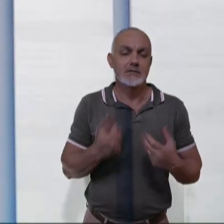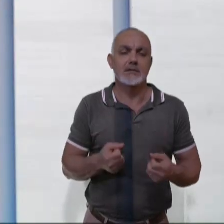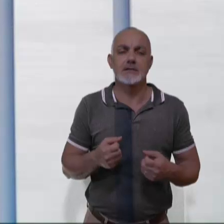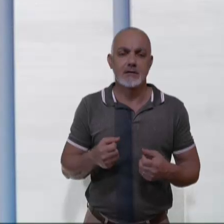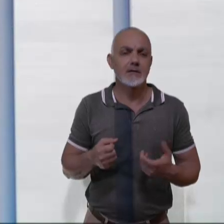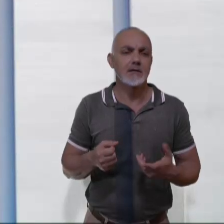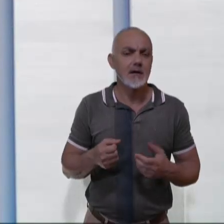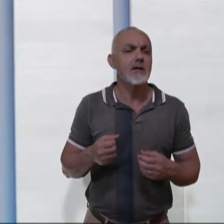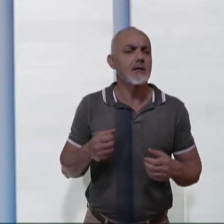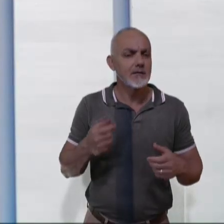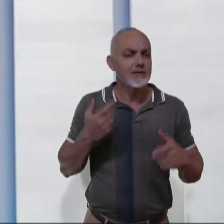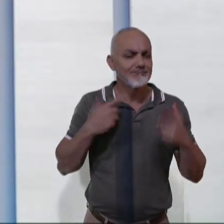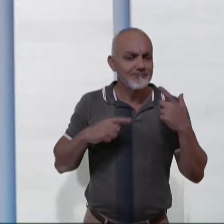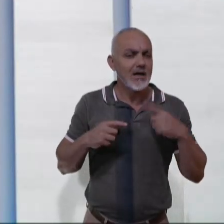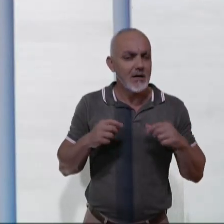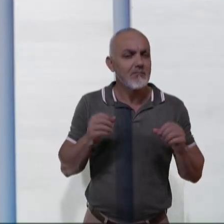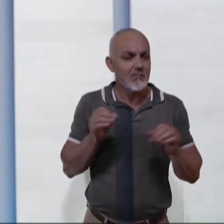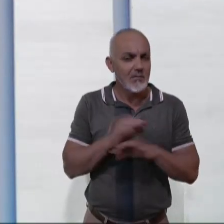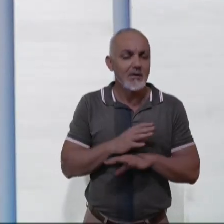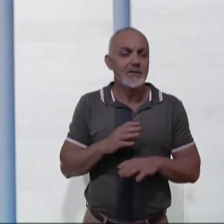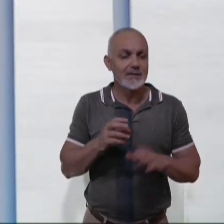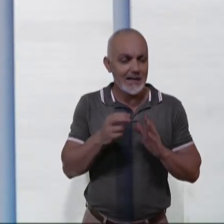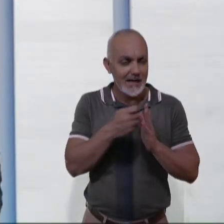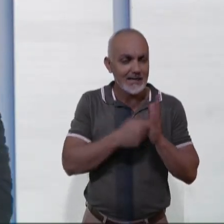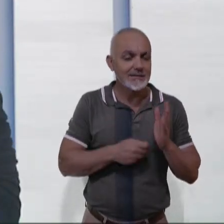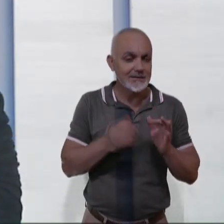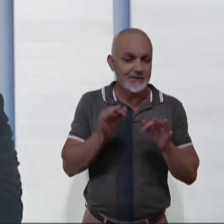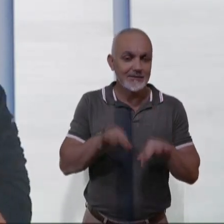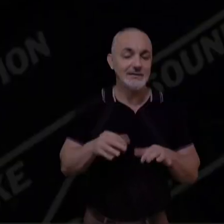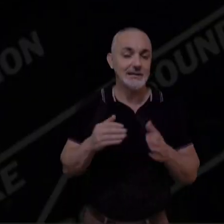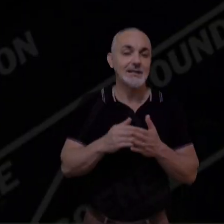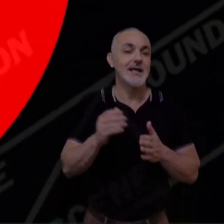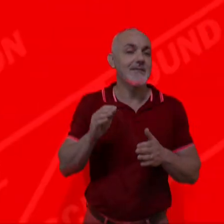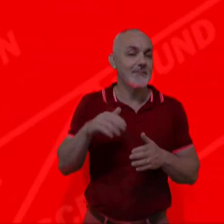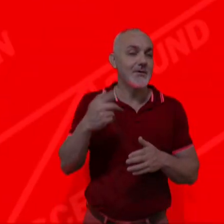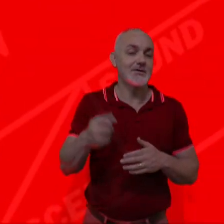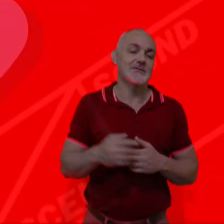aí, prontos pra curtir o fim de semana? A Agenda Cultural de hoje acaba aqui. Até a próxima!